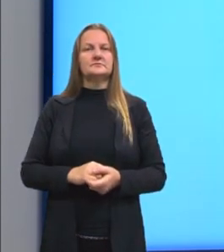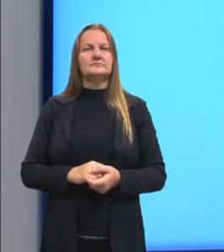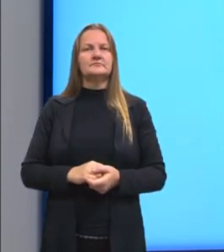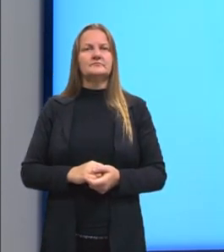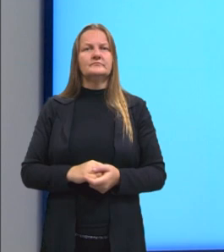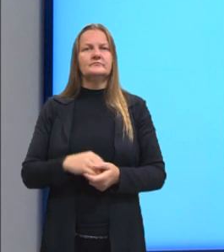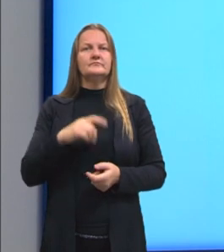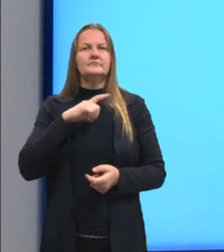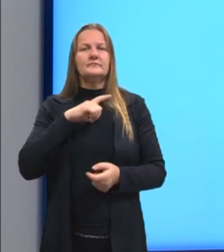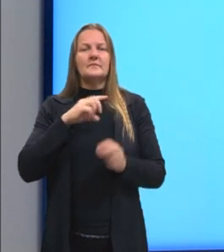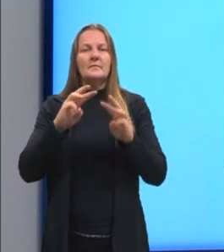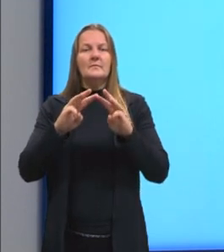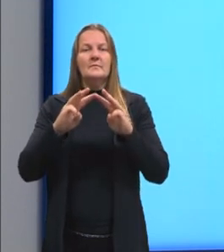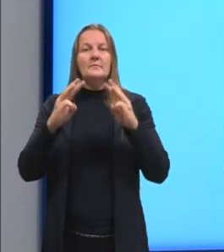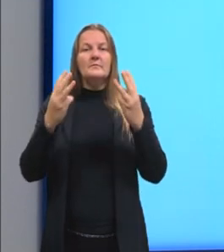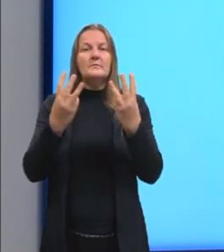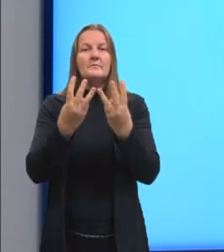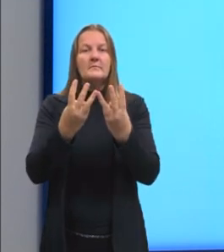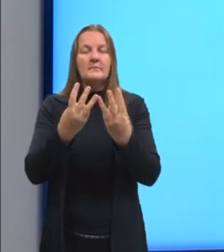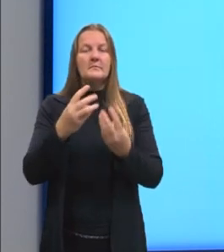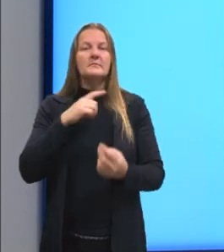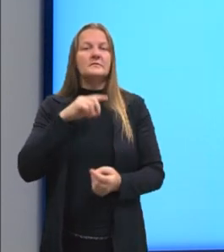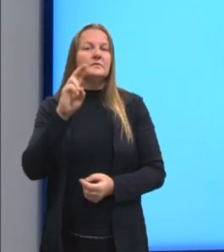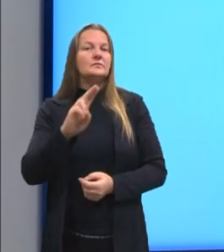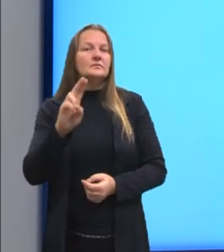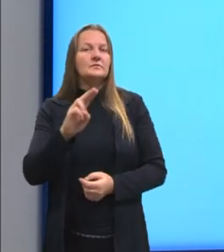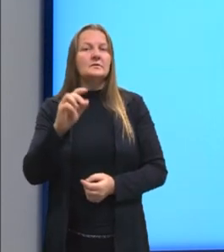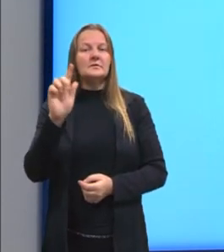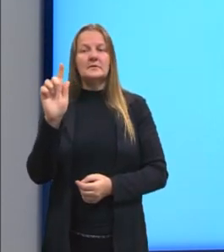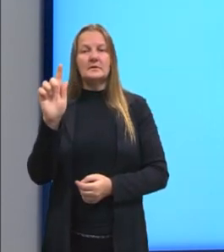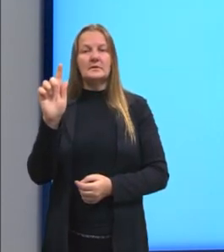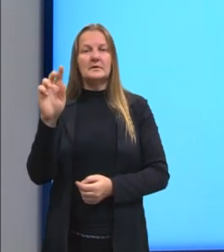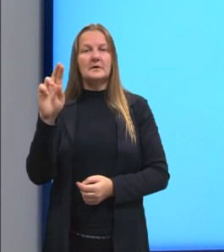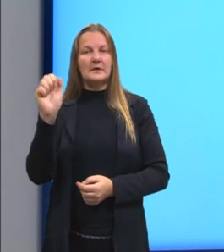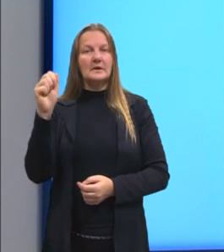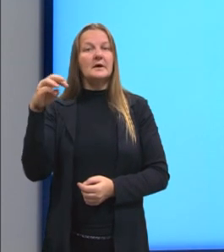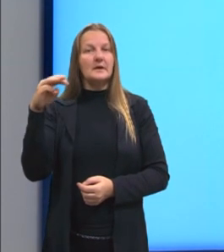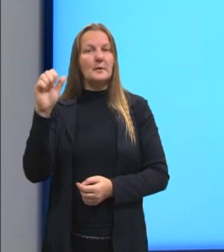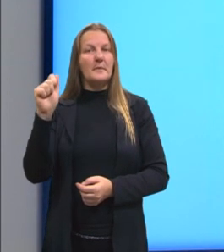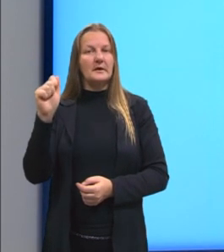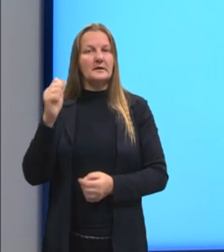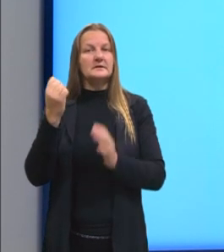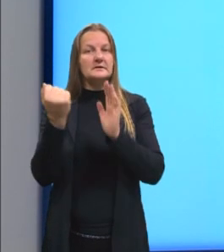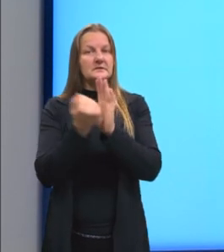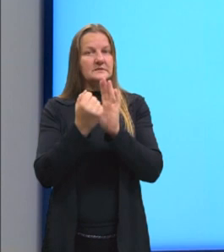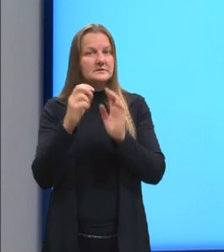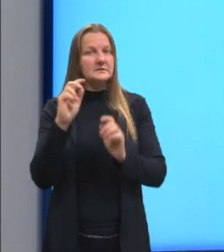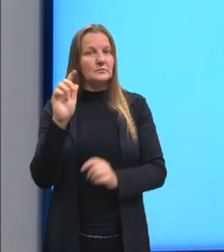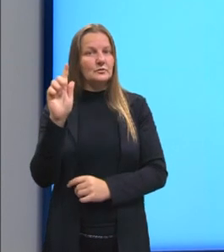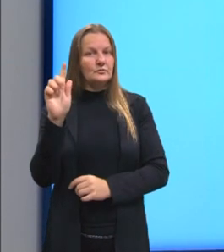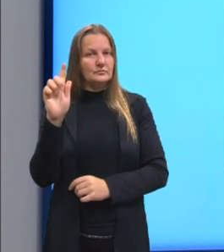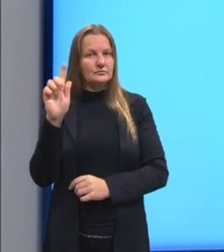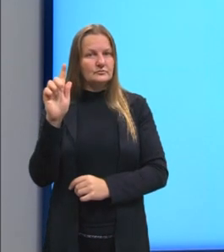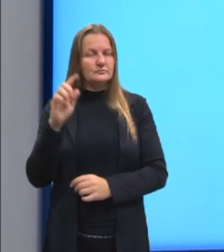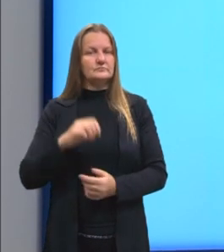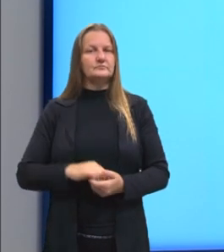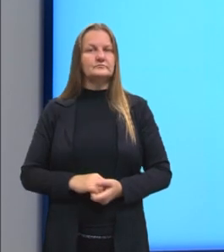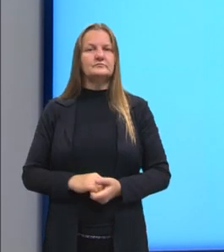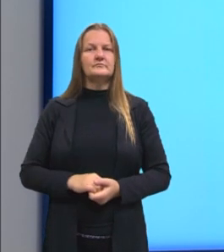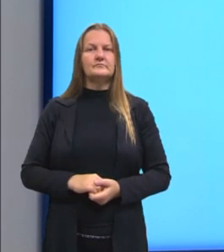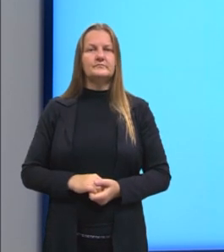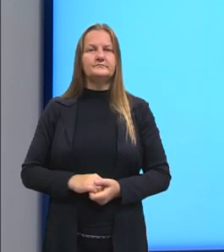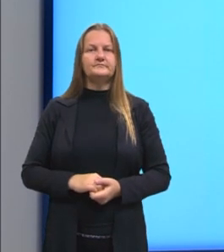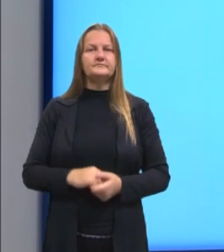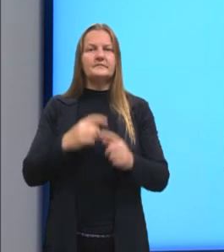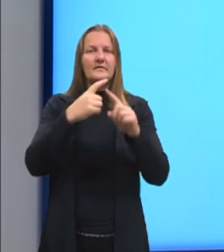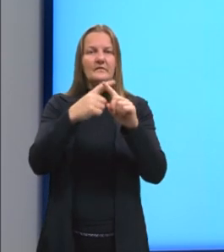Enquanto na massa, a unidade utilizada é grama. Novamente, nós usamos as transformações ali por